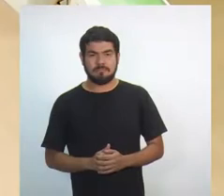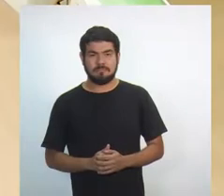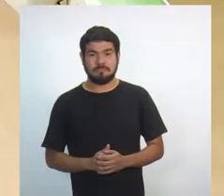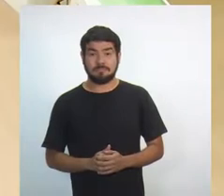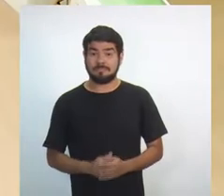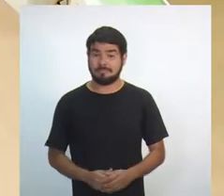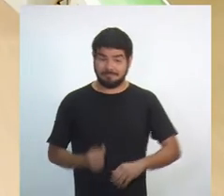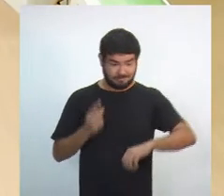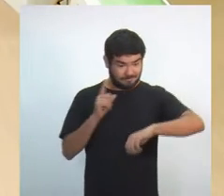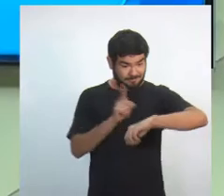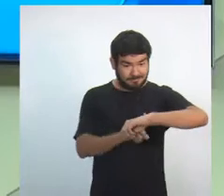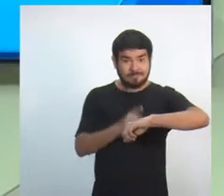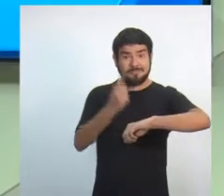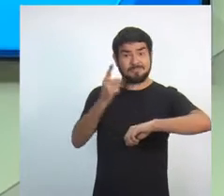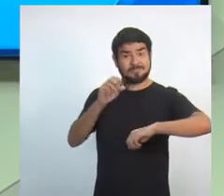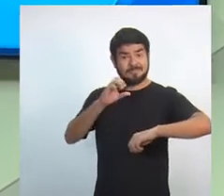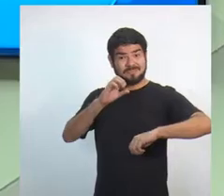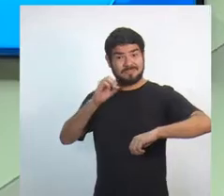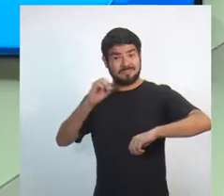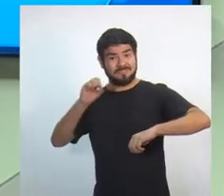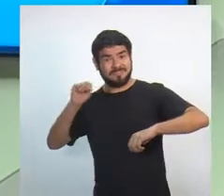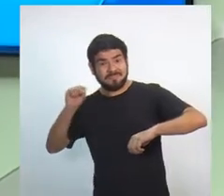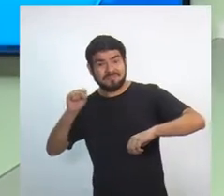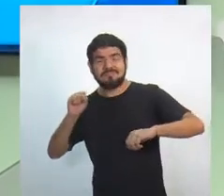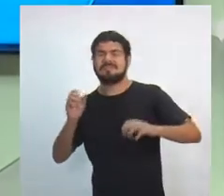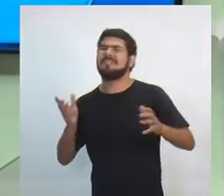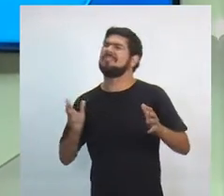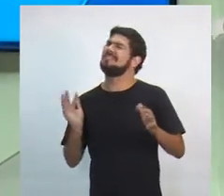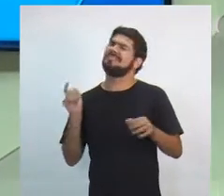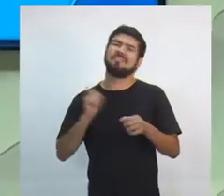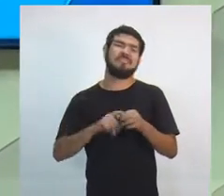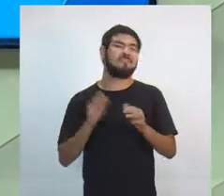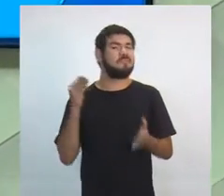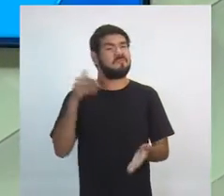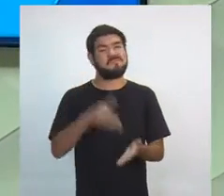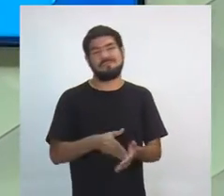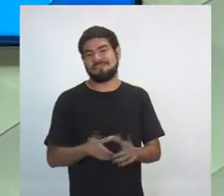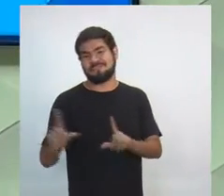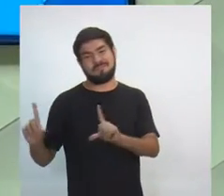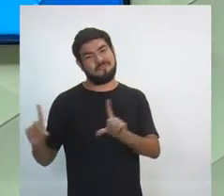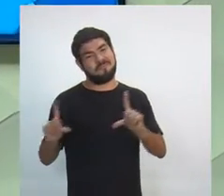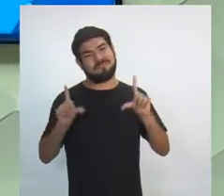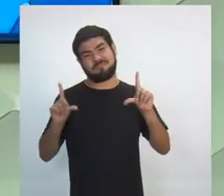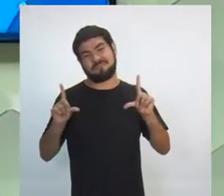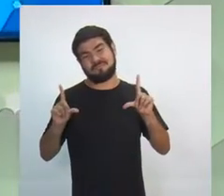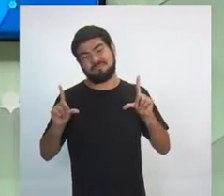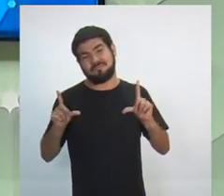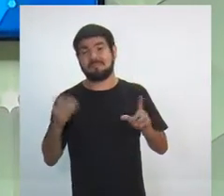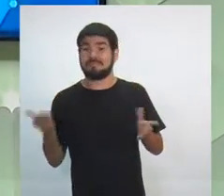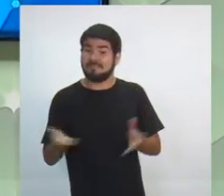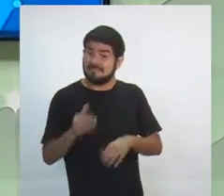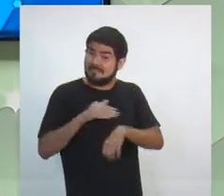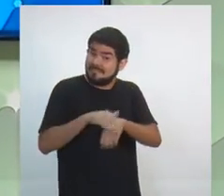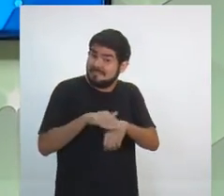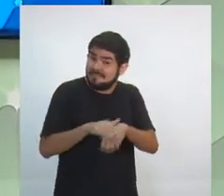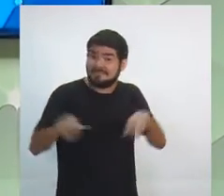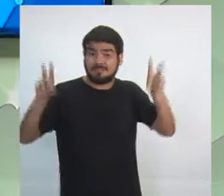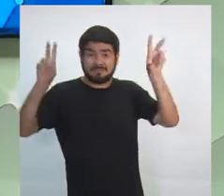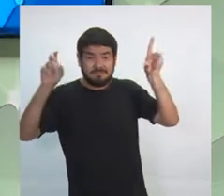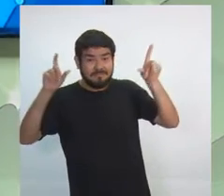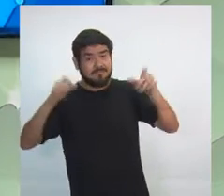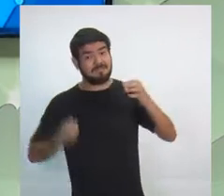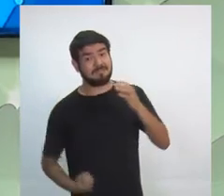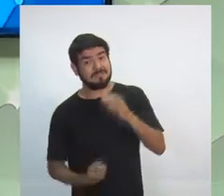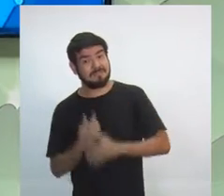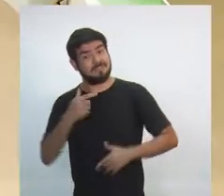Uma hora e oito minutinhos, estamos de volta com o nosso último bloco do debate temático aqui da TV em Tempo. Hoje a gente conversa sobre geração de emprego e renda,